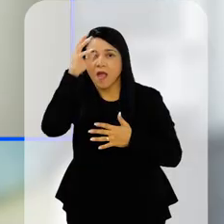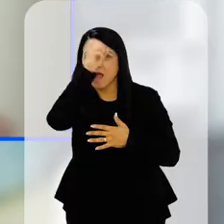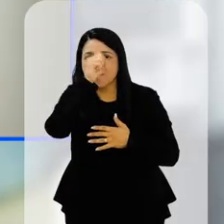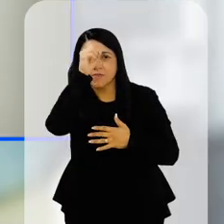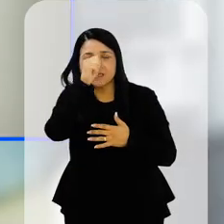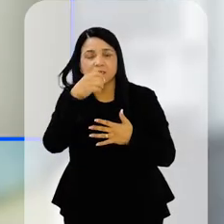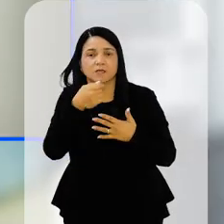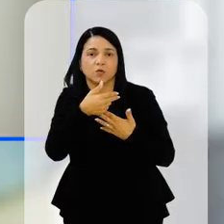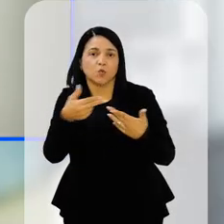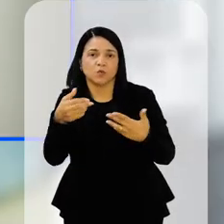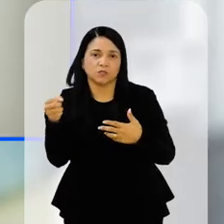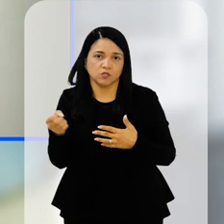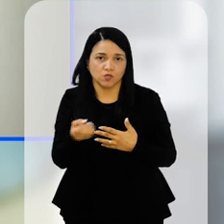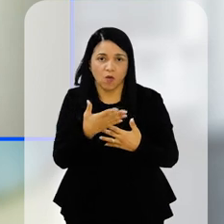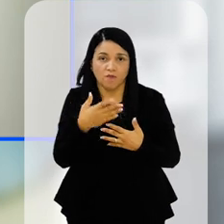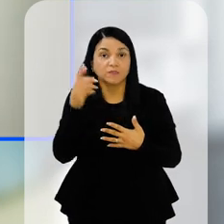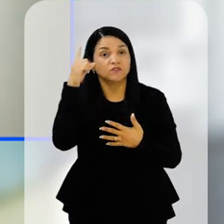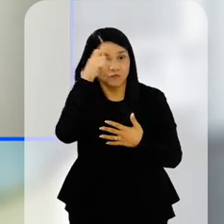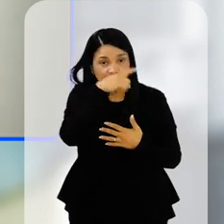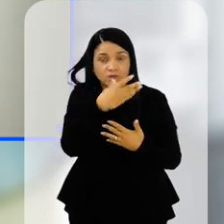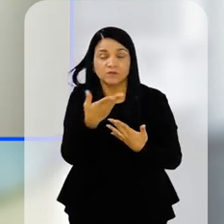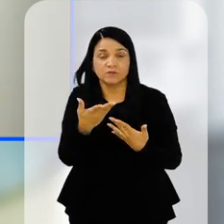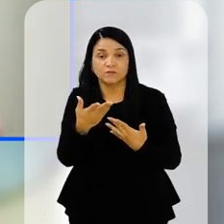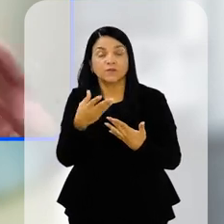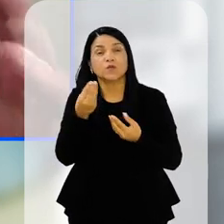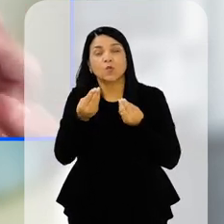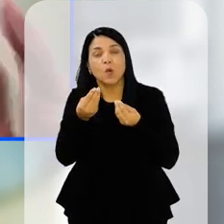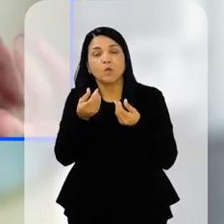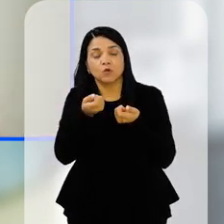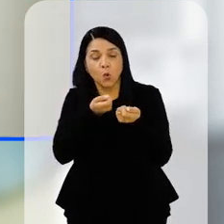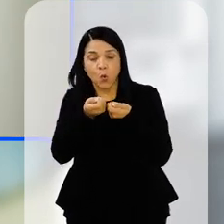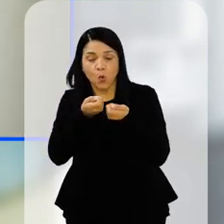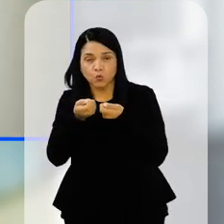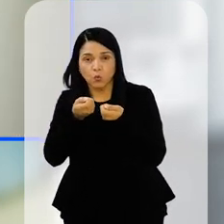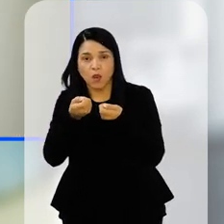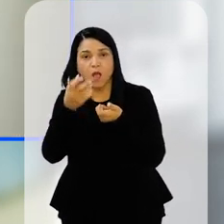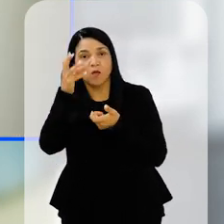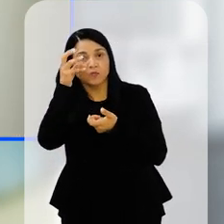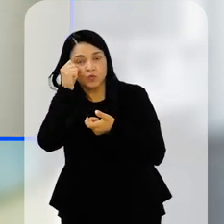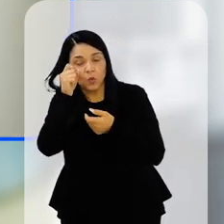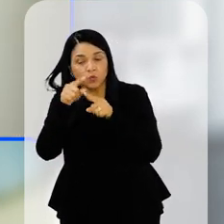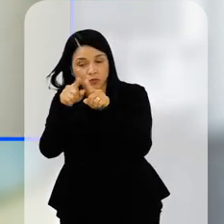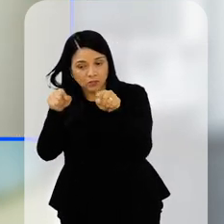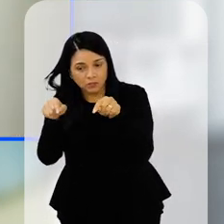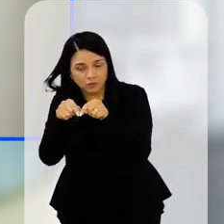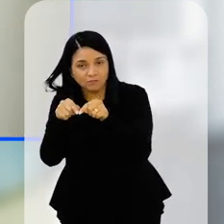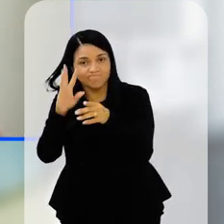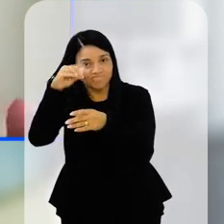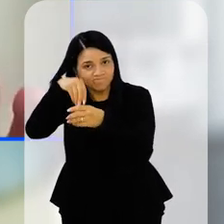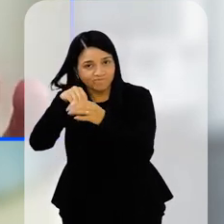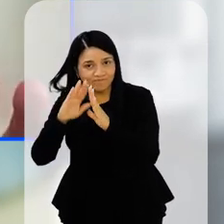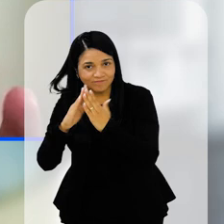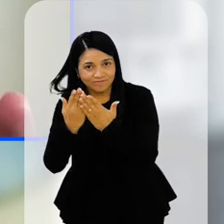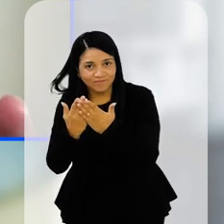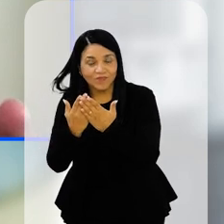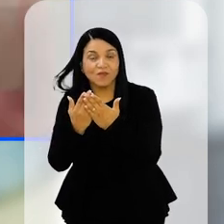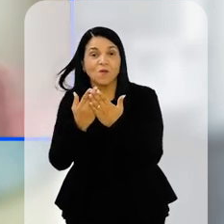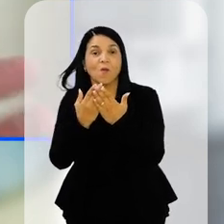novas. Se a gente entender como equacionar o sono na escola, o Brasil pode sair das